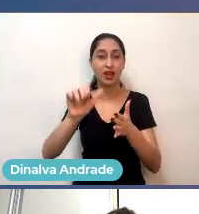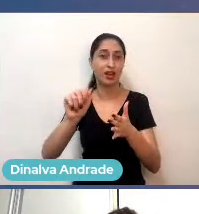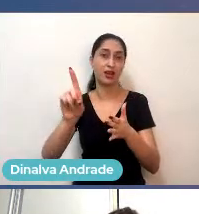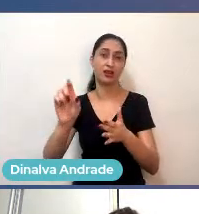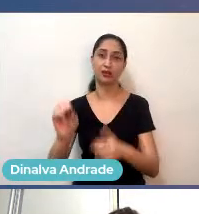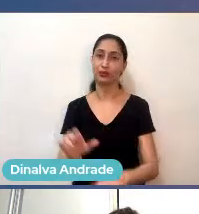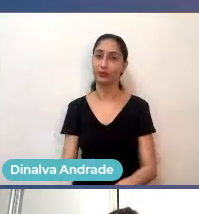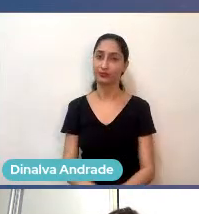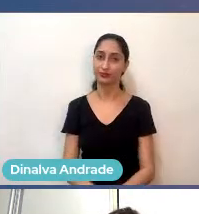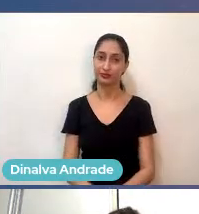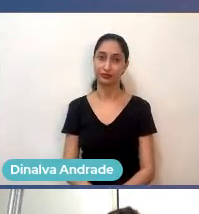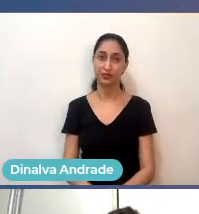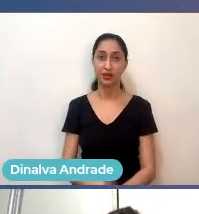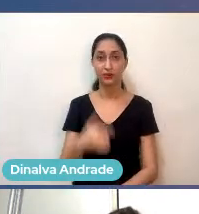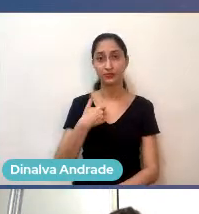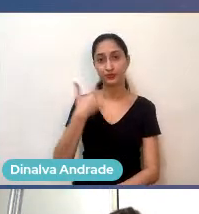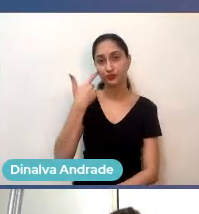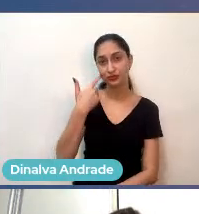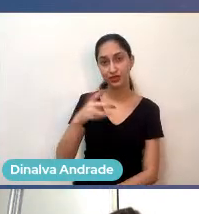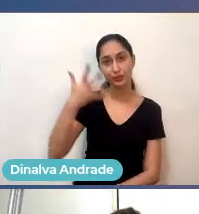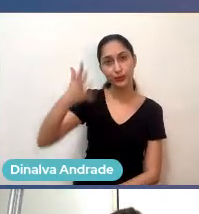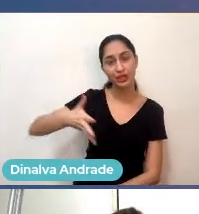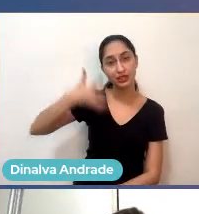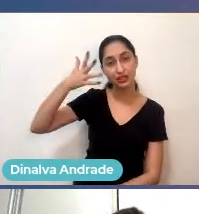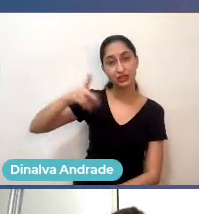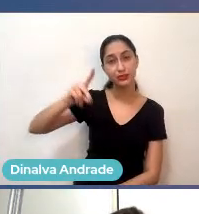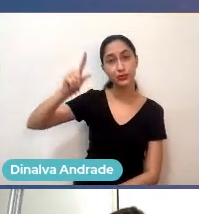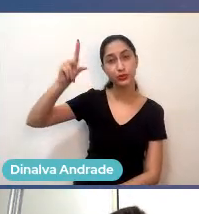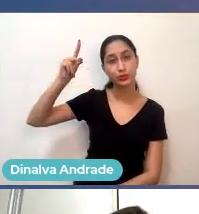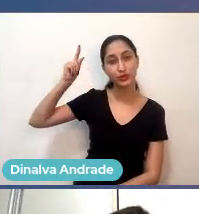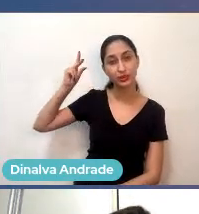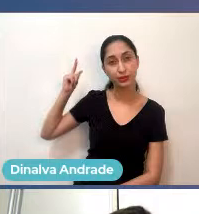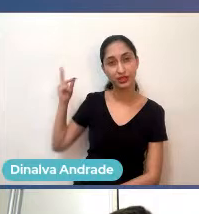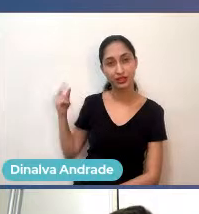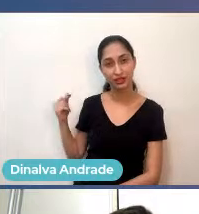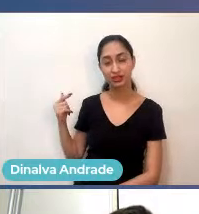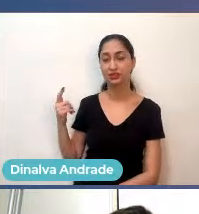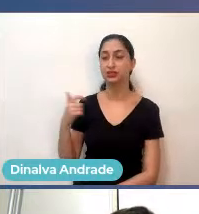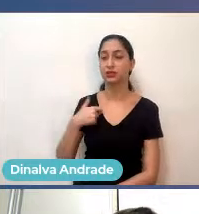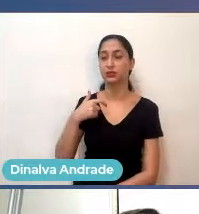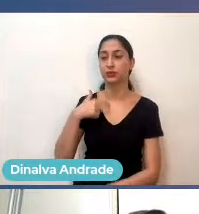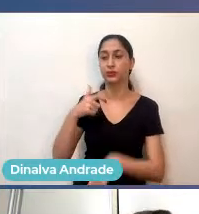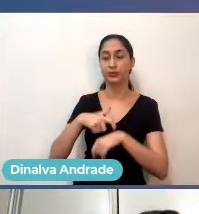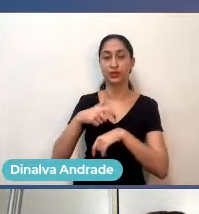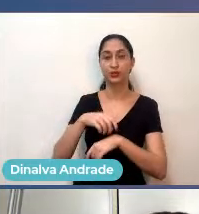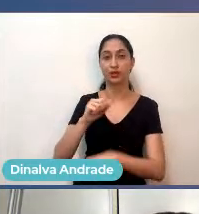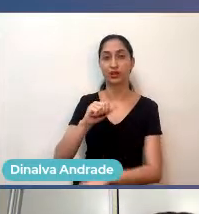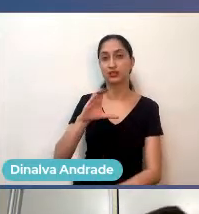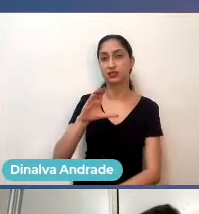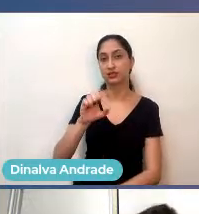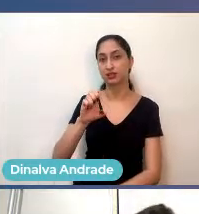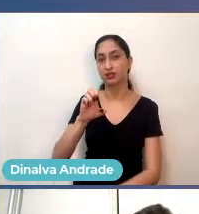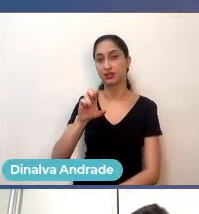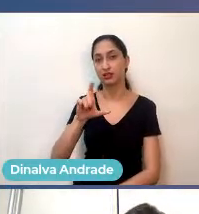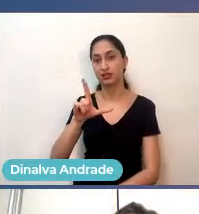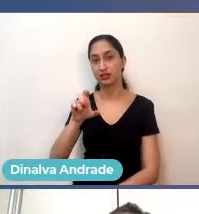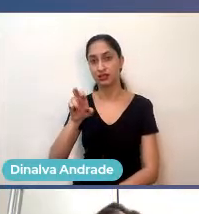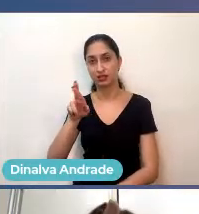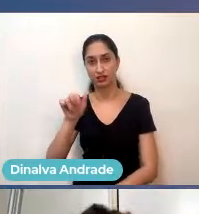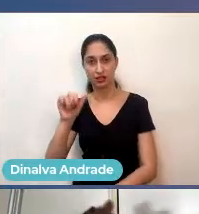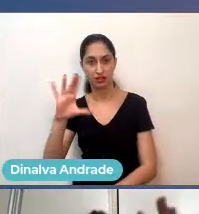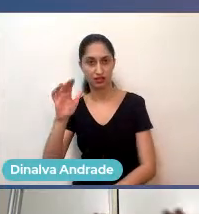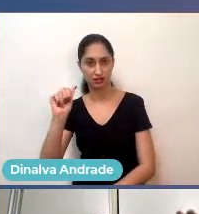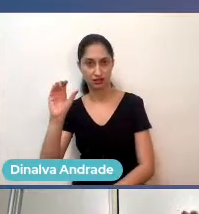eu ouvi uma palestra há muitos anos atrás, quando eu estava numa aceleração, e o cara falava assim, está com dúvida?